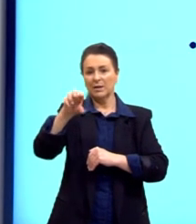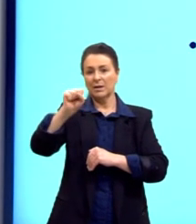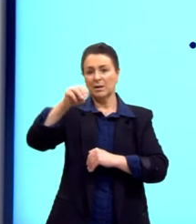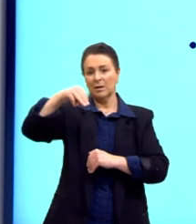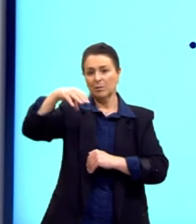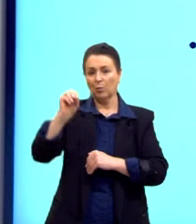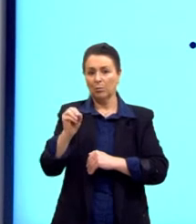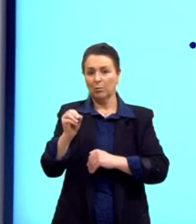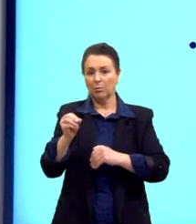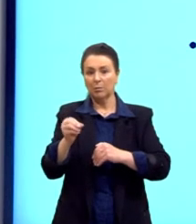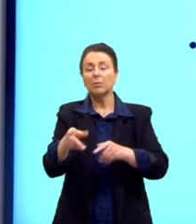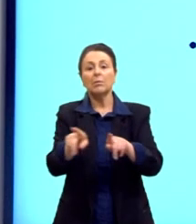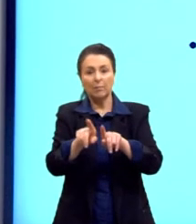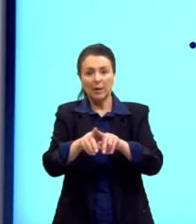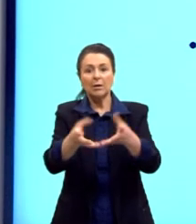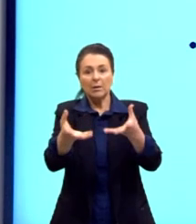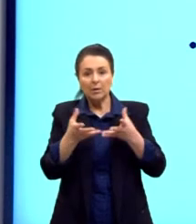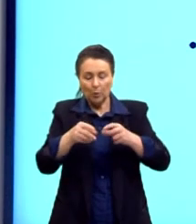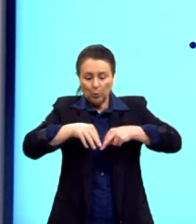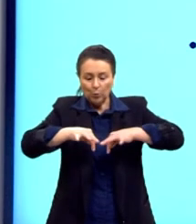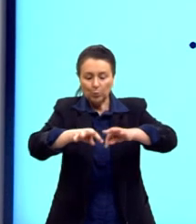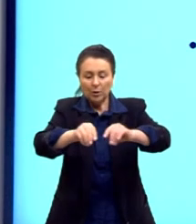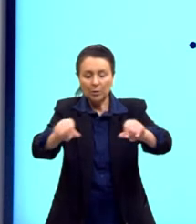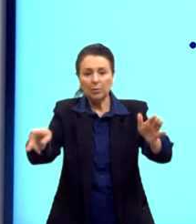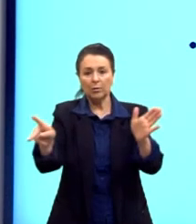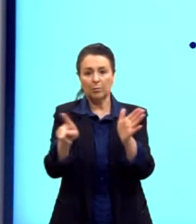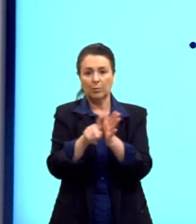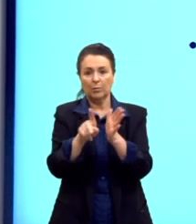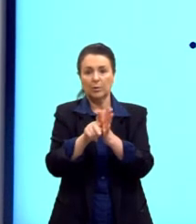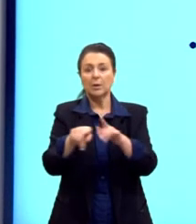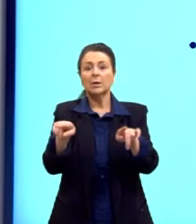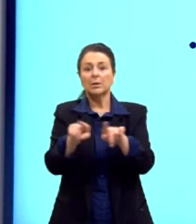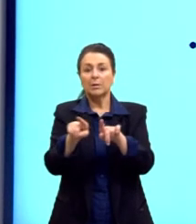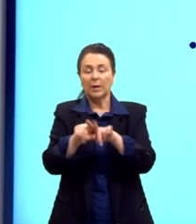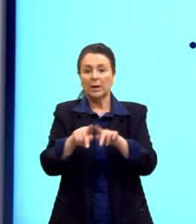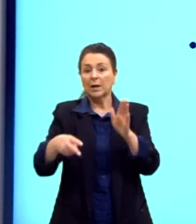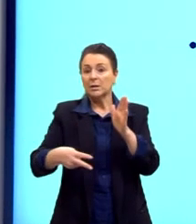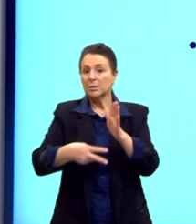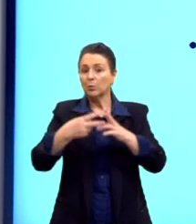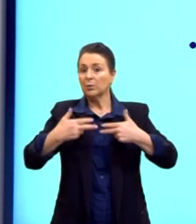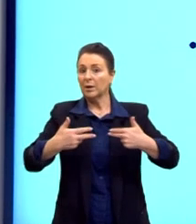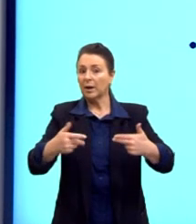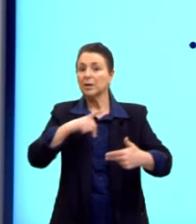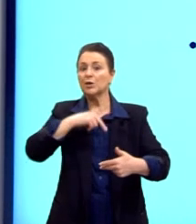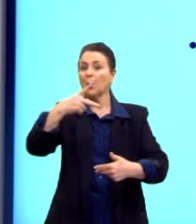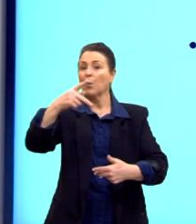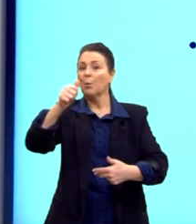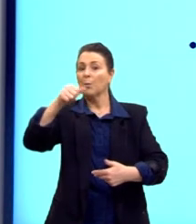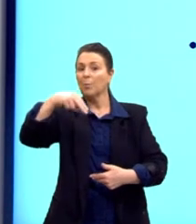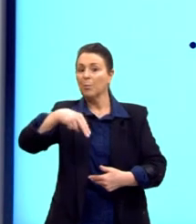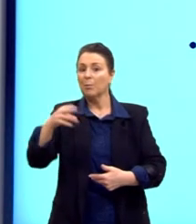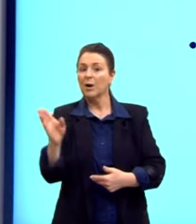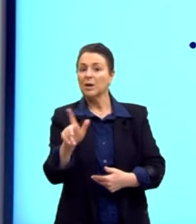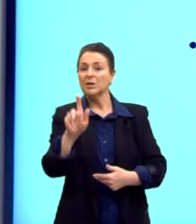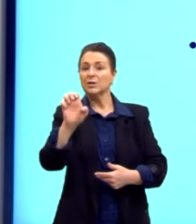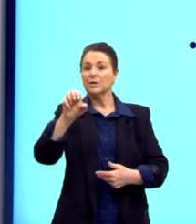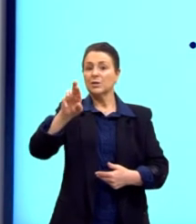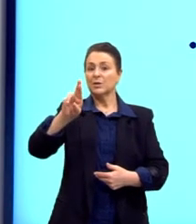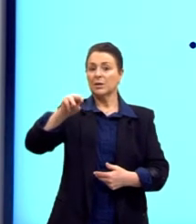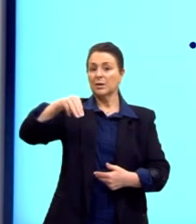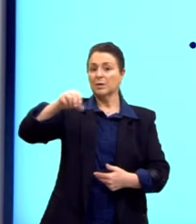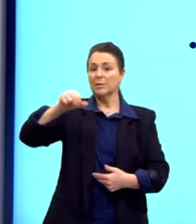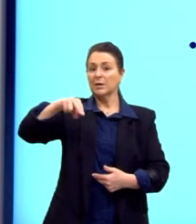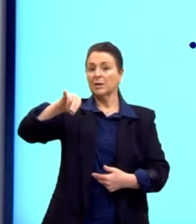E, na Segunda Guerra, os alemães vão ter um pan-germanismo, de acreditar, então, que as fronteiras da Alemanha deviam englobar